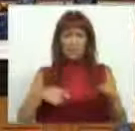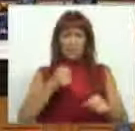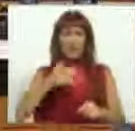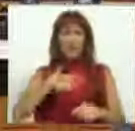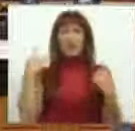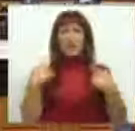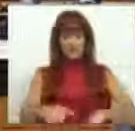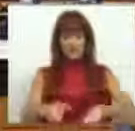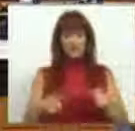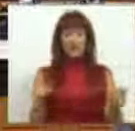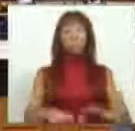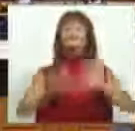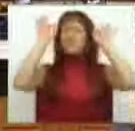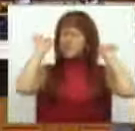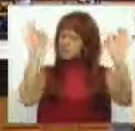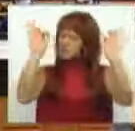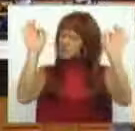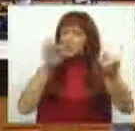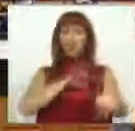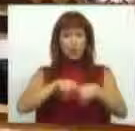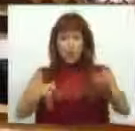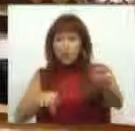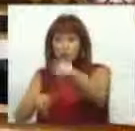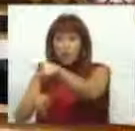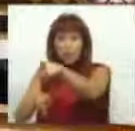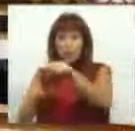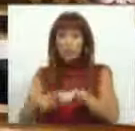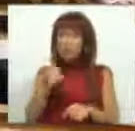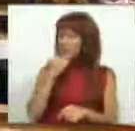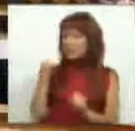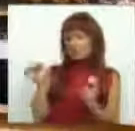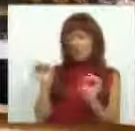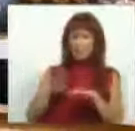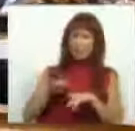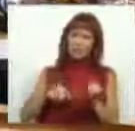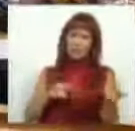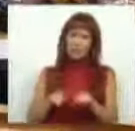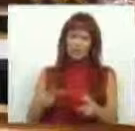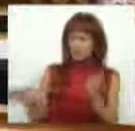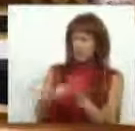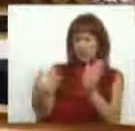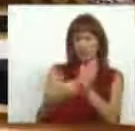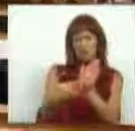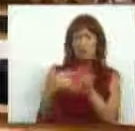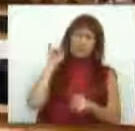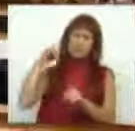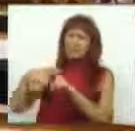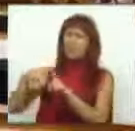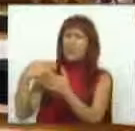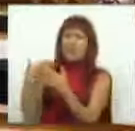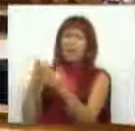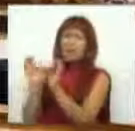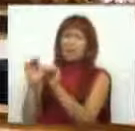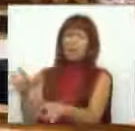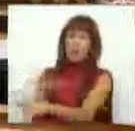empresários. E de certeza que os senhores não estão satisfeitos com uma legislação que privilegia